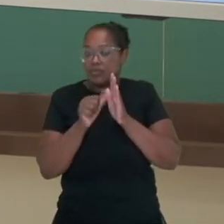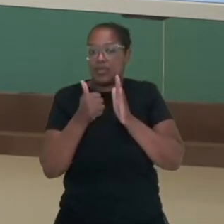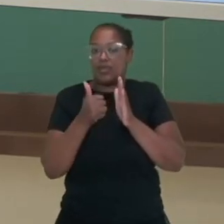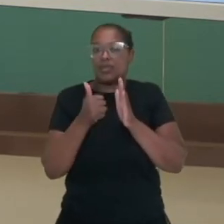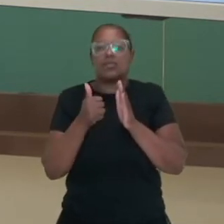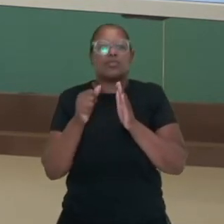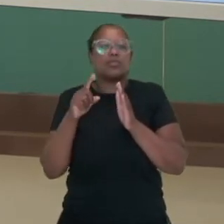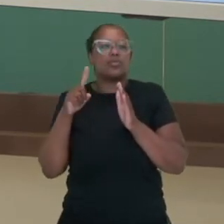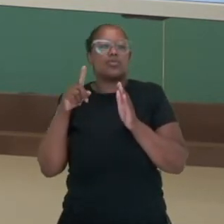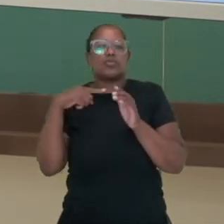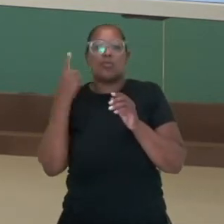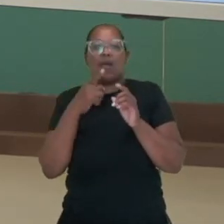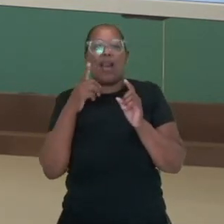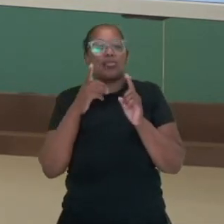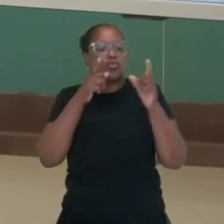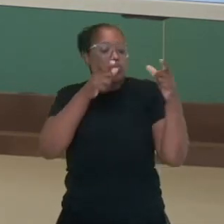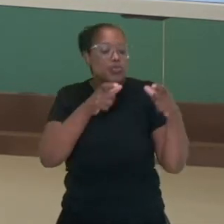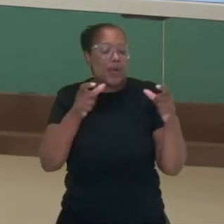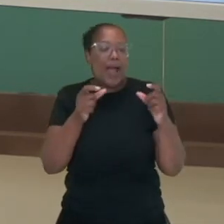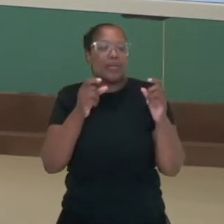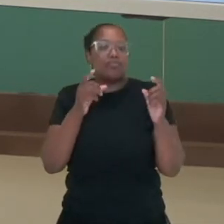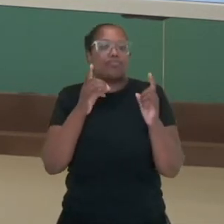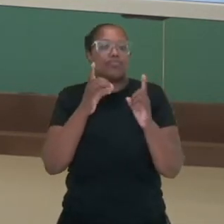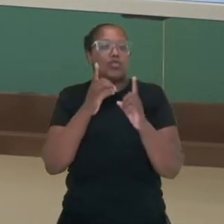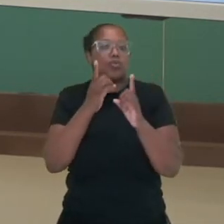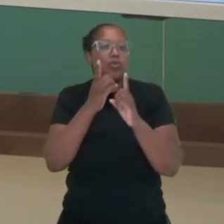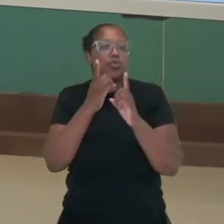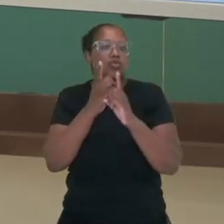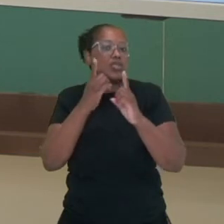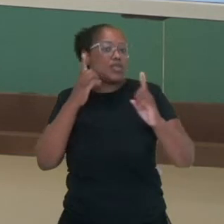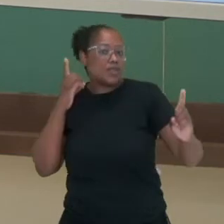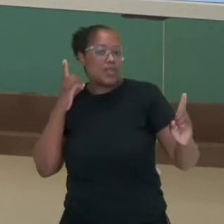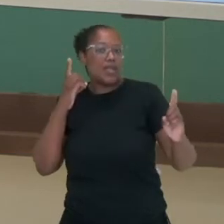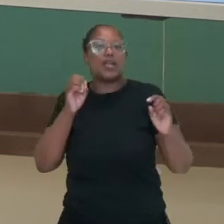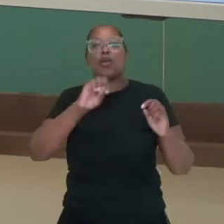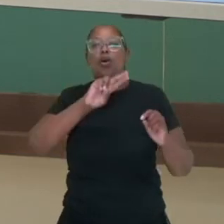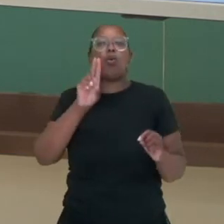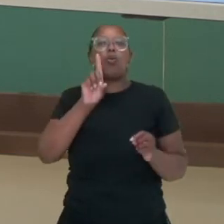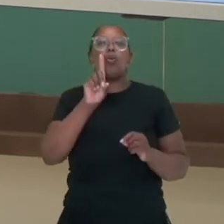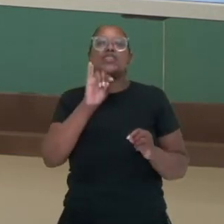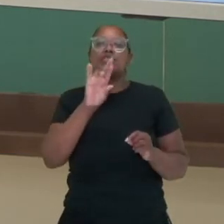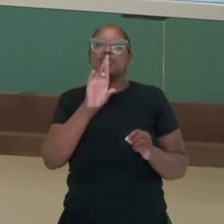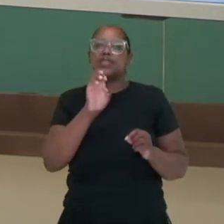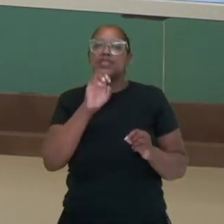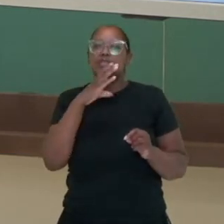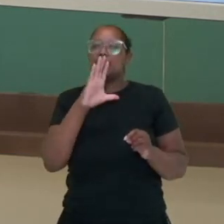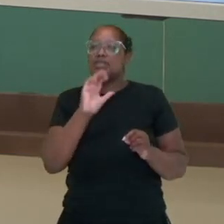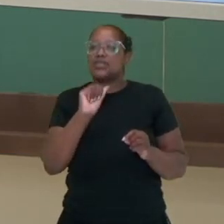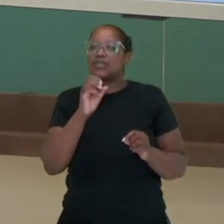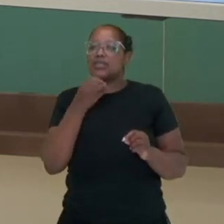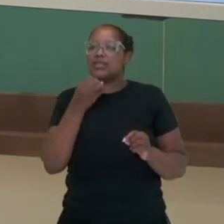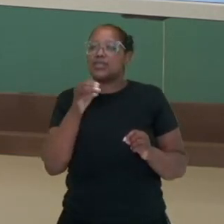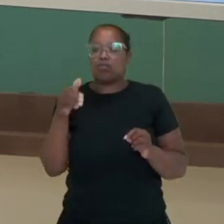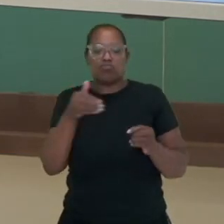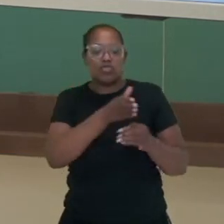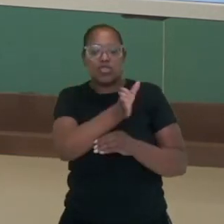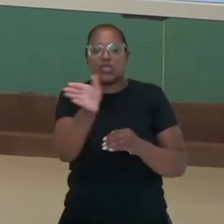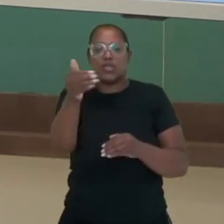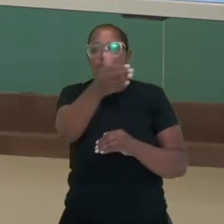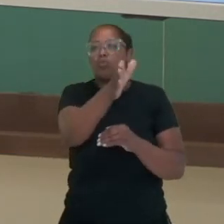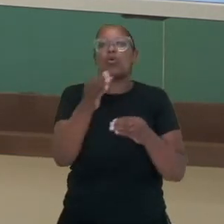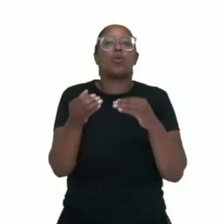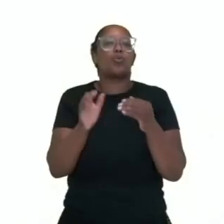direções. Então, o nosso espaço, ele tem que compreender várias direções para que a gente possa se